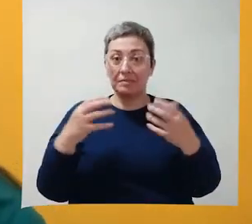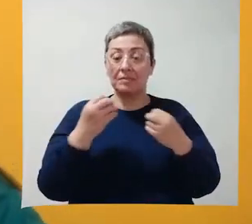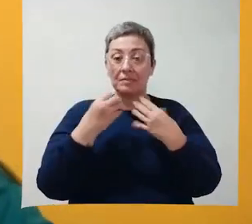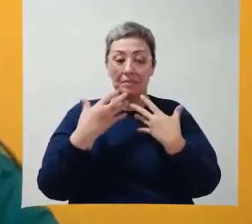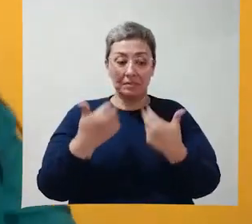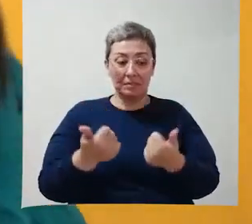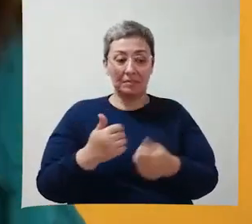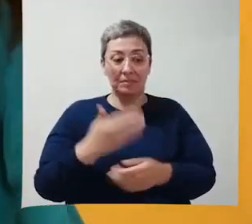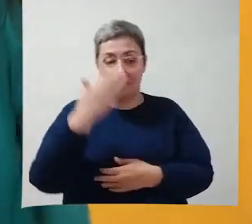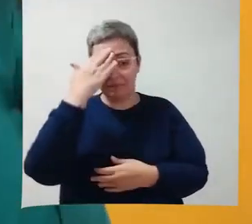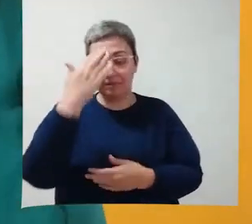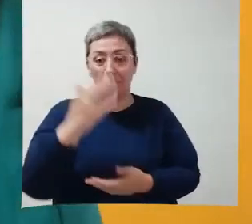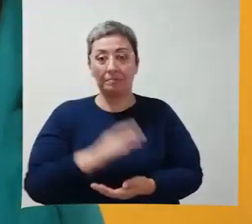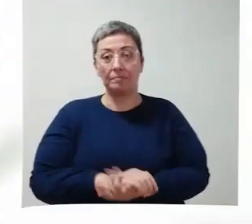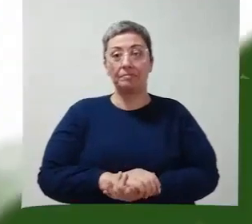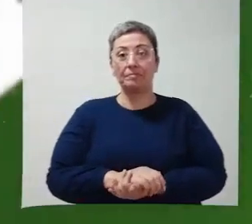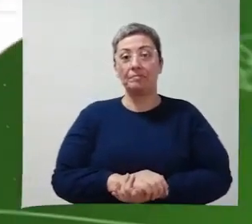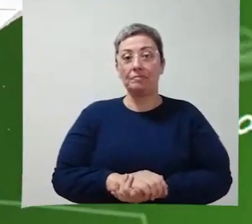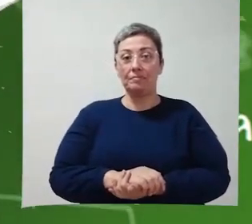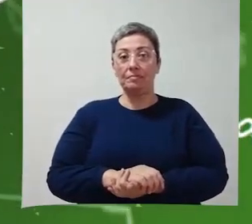bem! Obrigada!